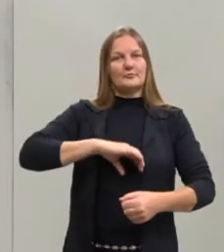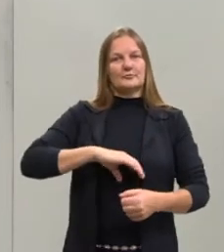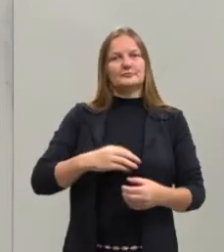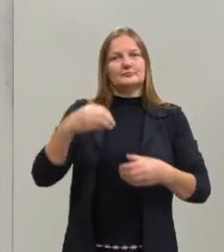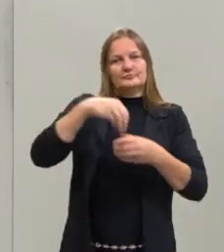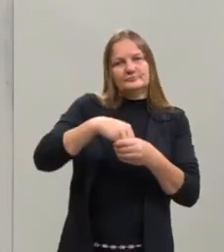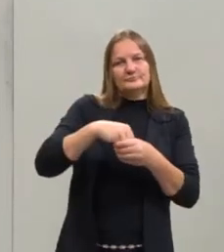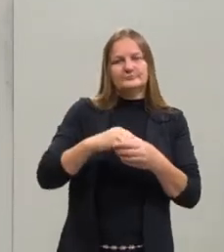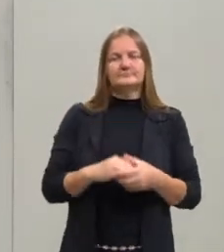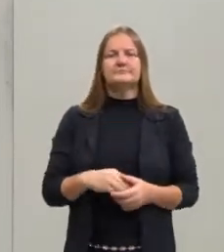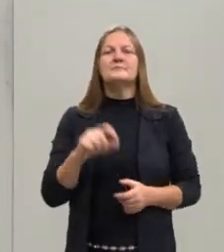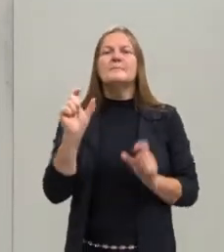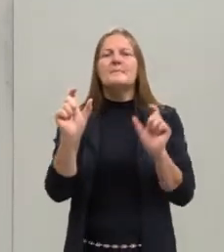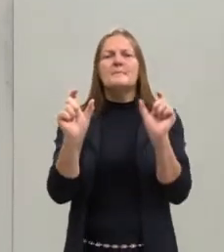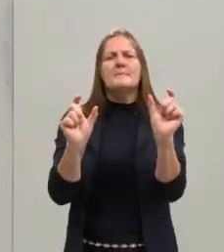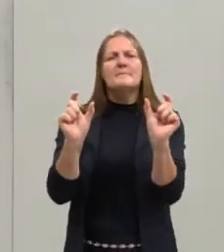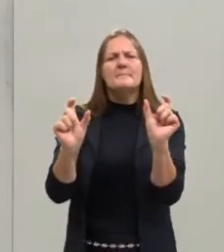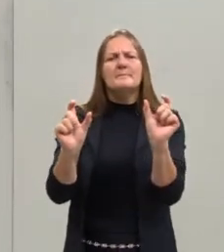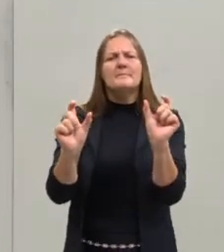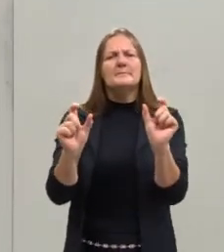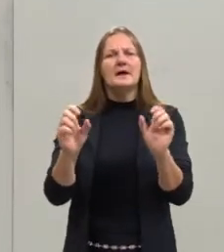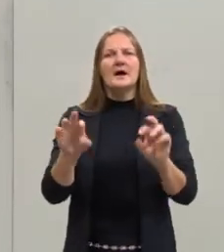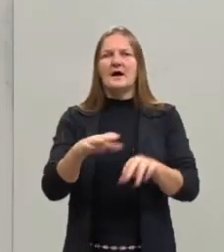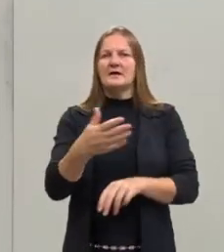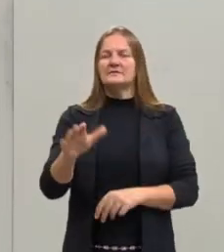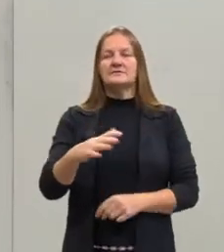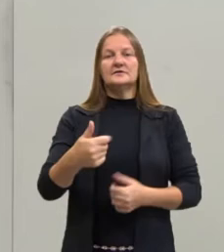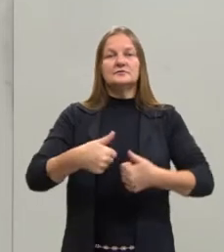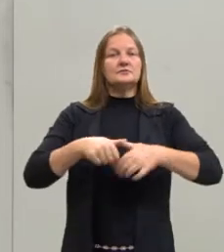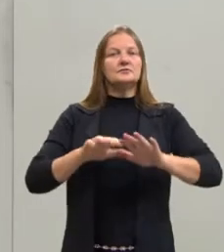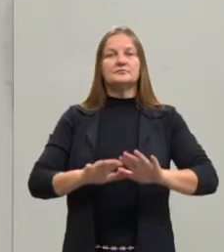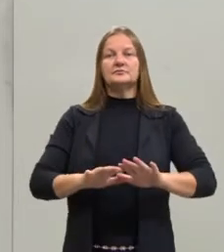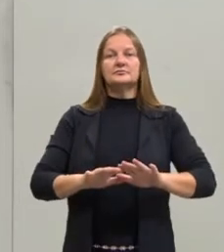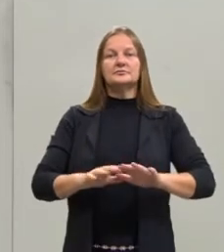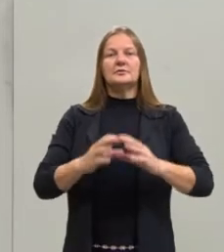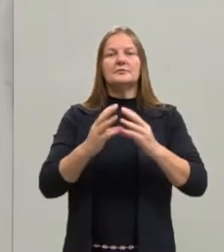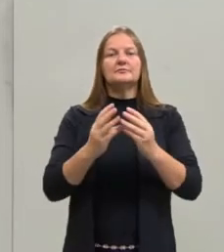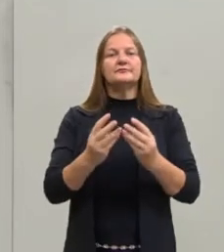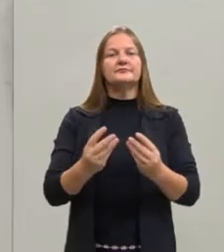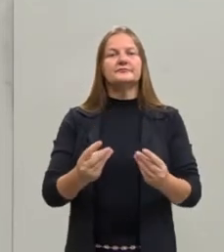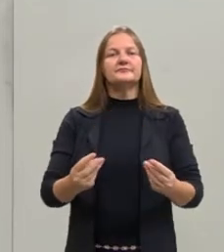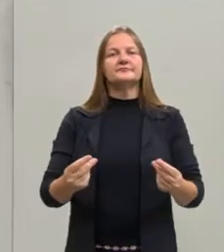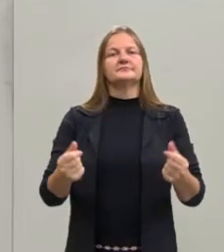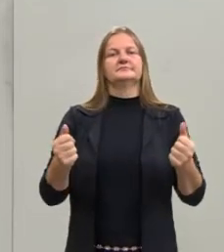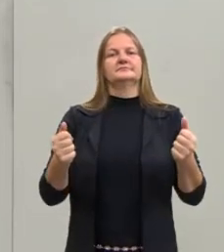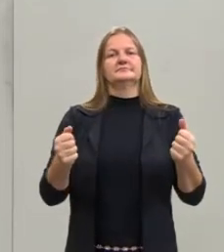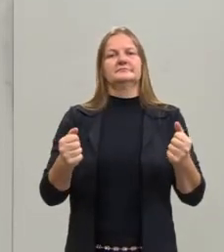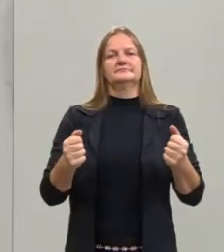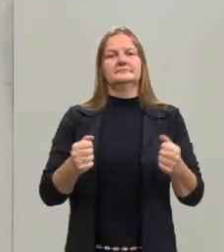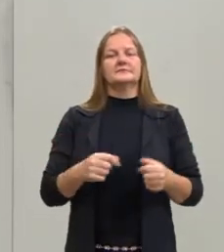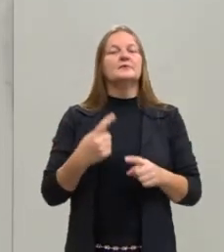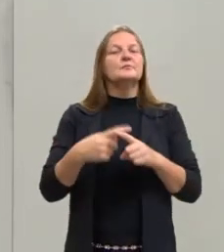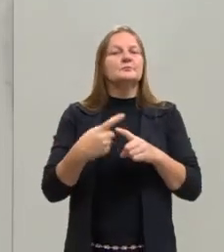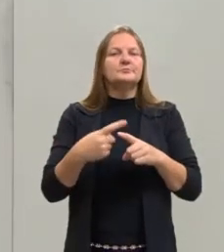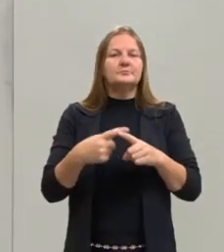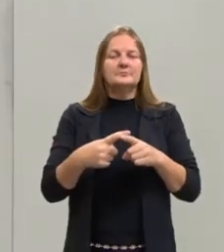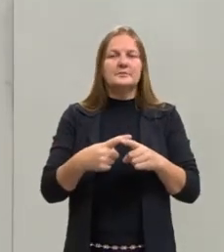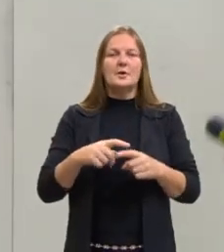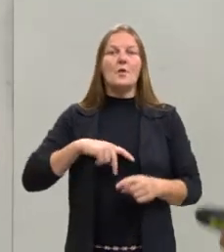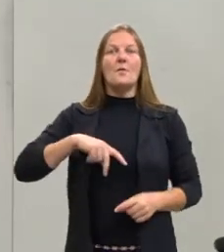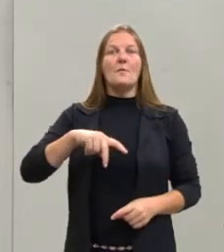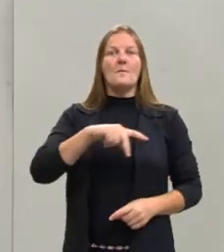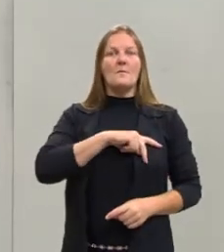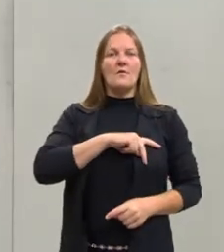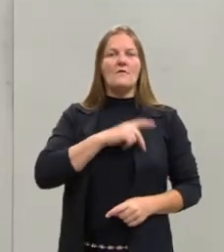portuguesa. E essas palavras, muitas vezes, elas não ficam, elas não permanecem. Por quê? O povo